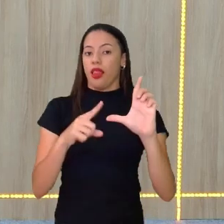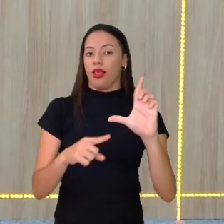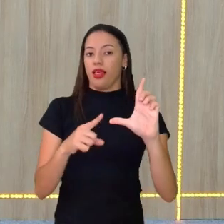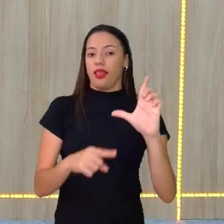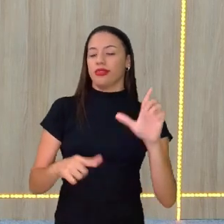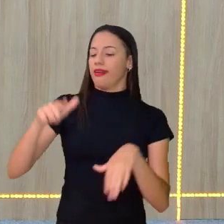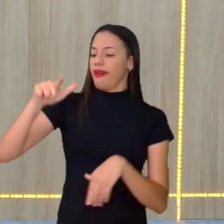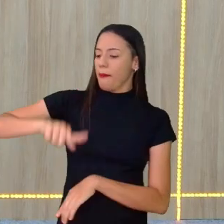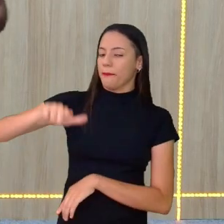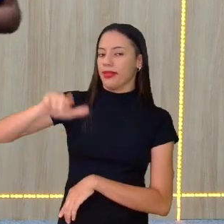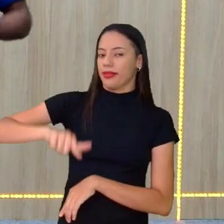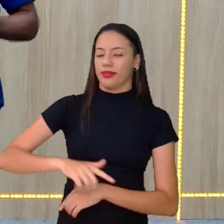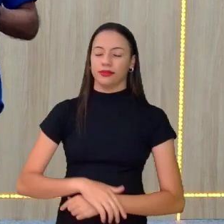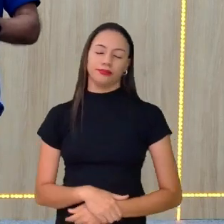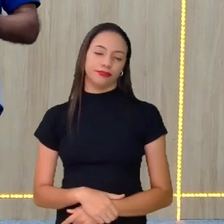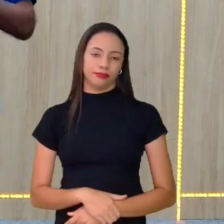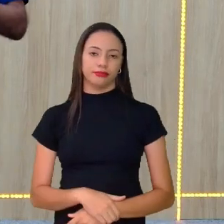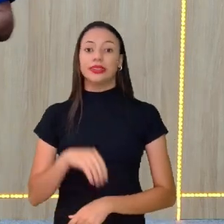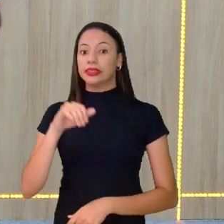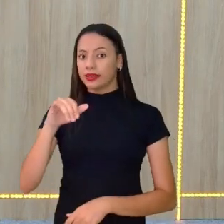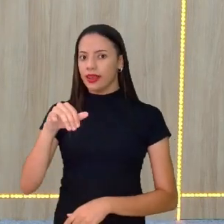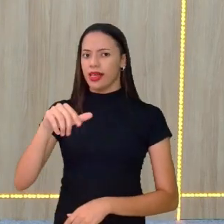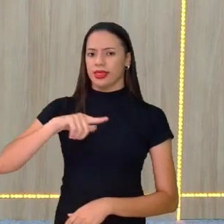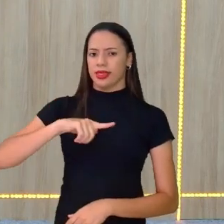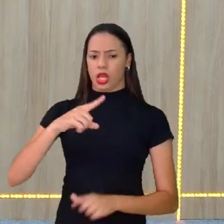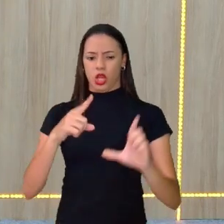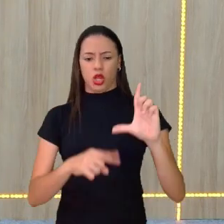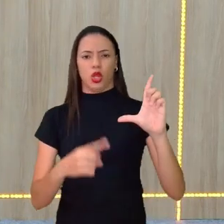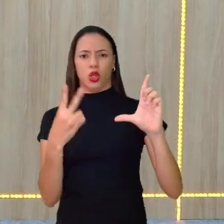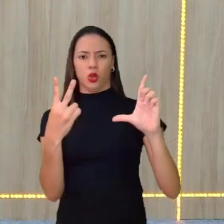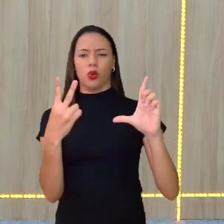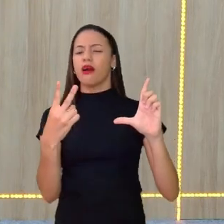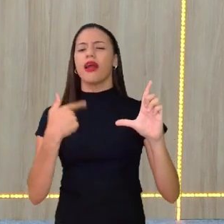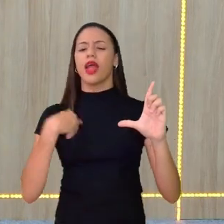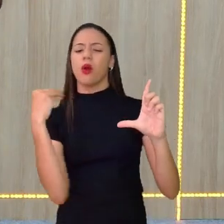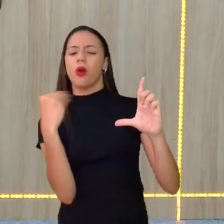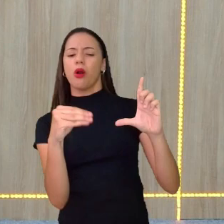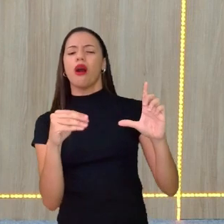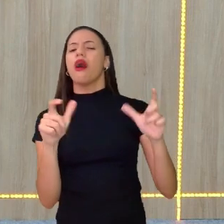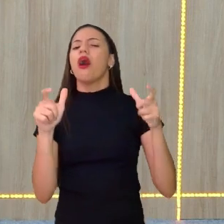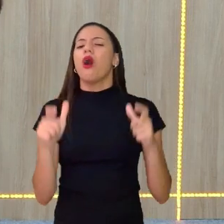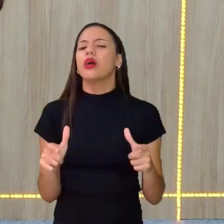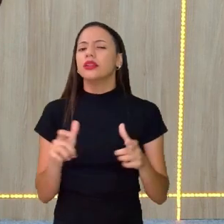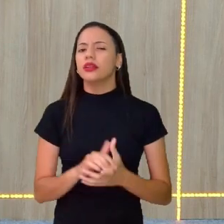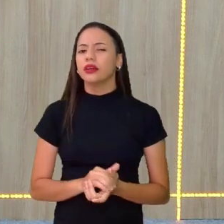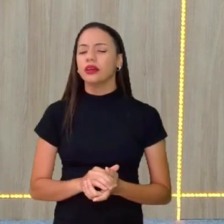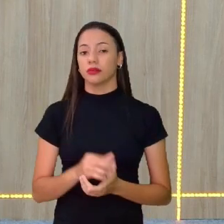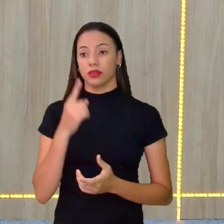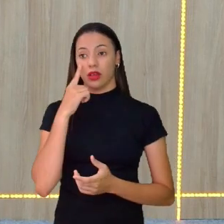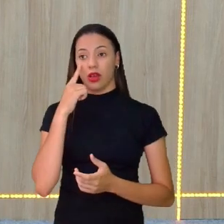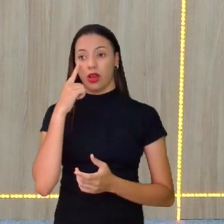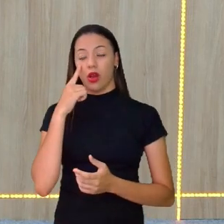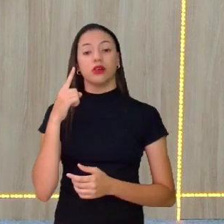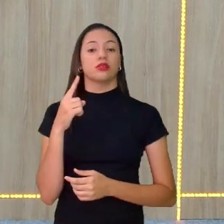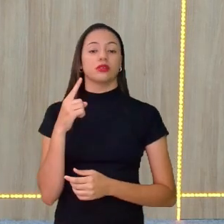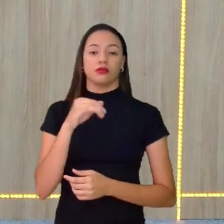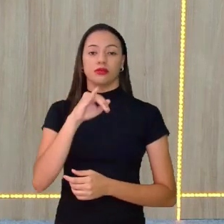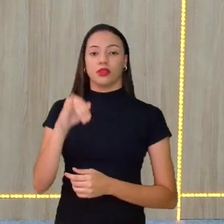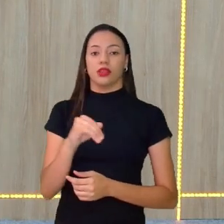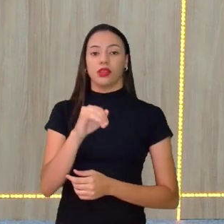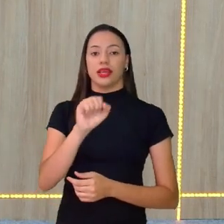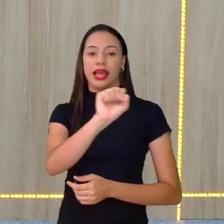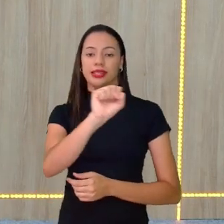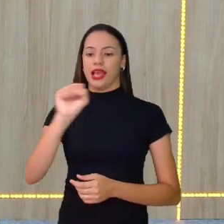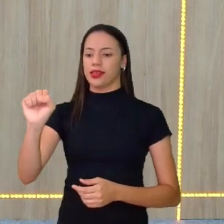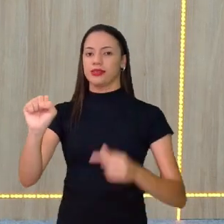repetidas. Se eu tenho duas letras repetidas, eu coloco aonde essas letras repetidas? Jesus. Eu boto dois S no